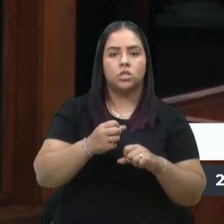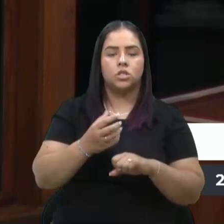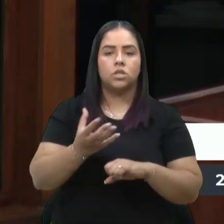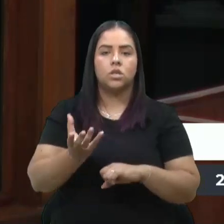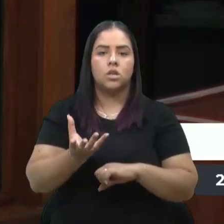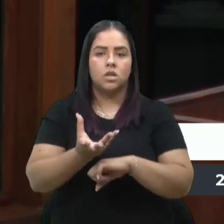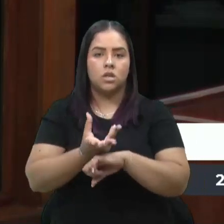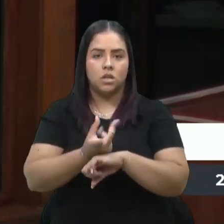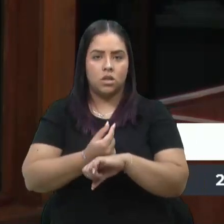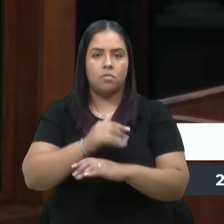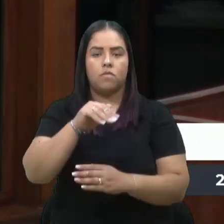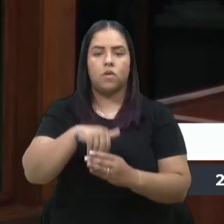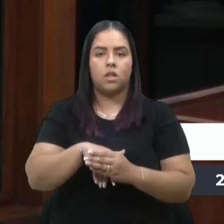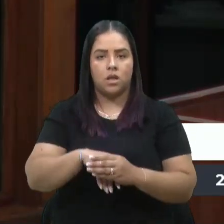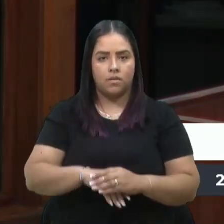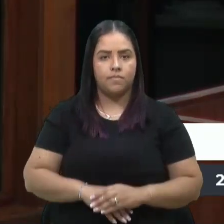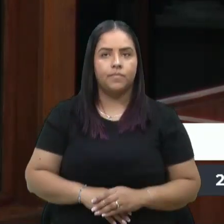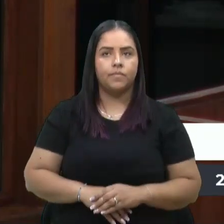votado.